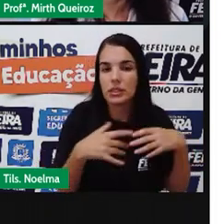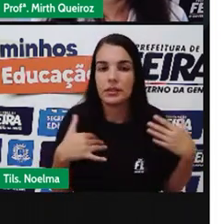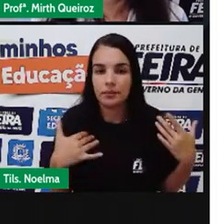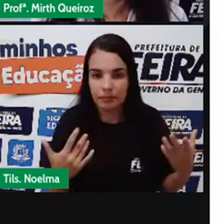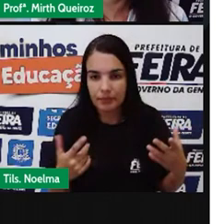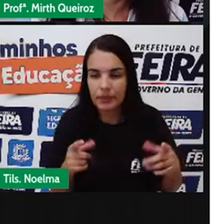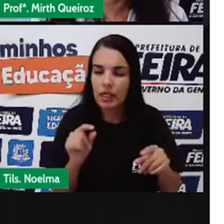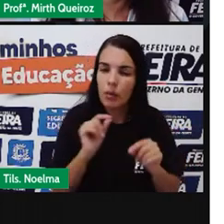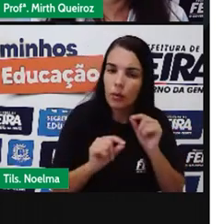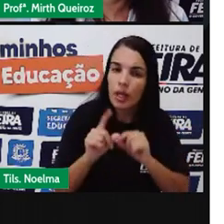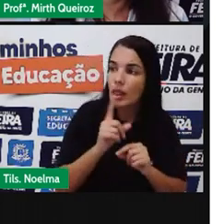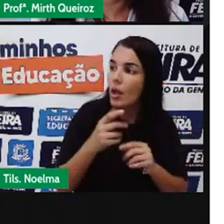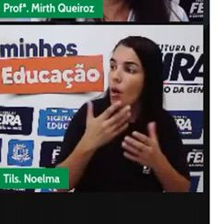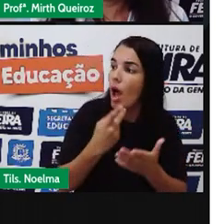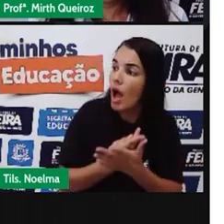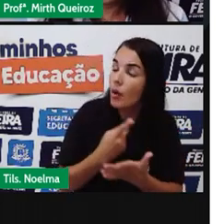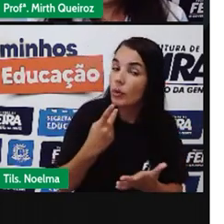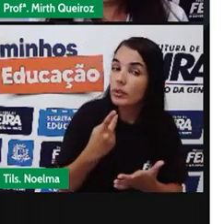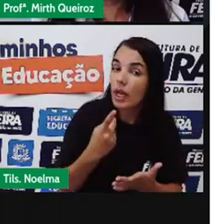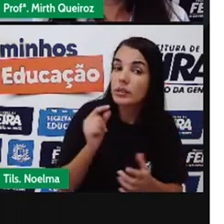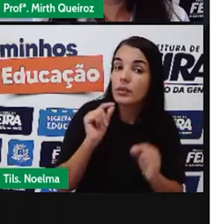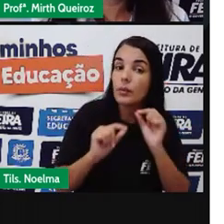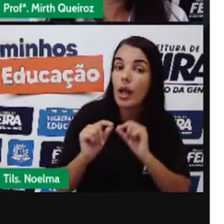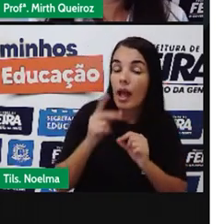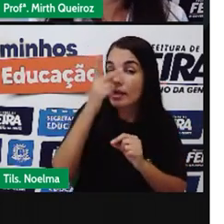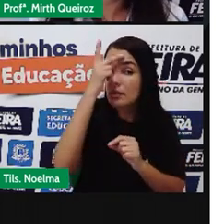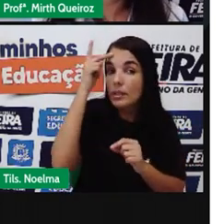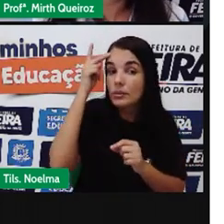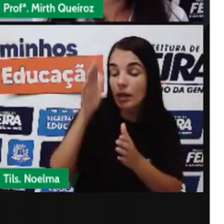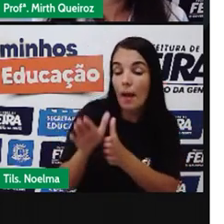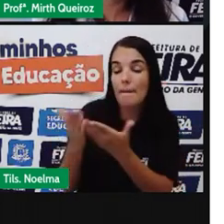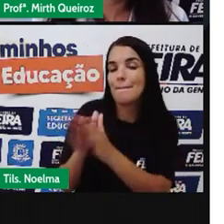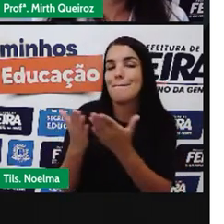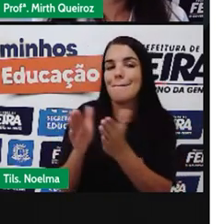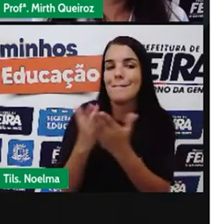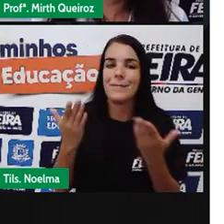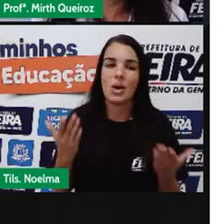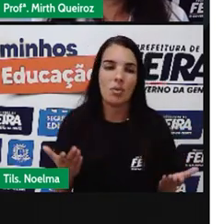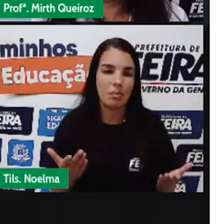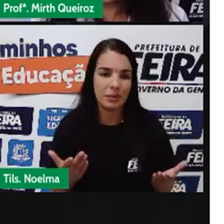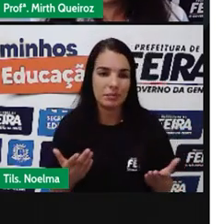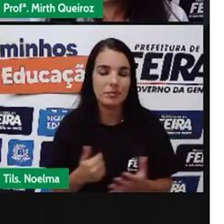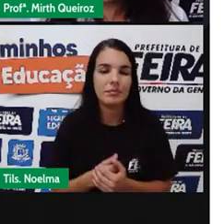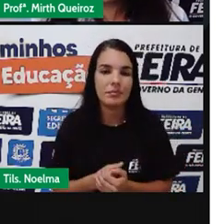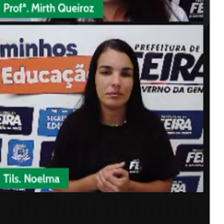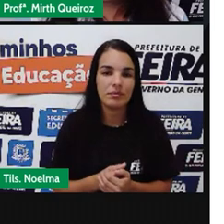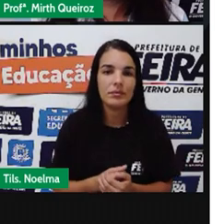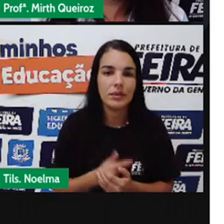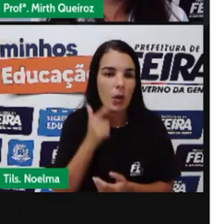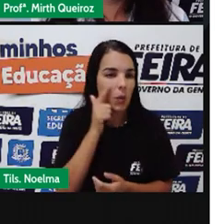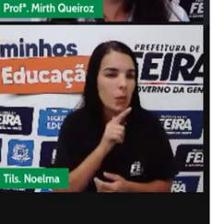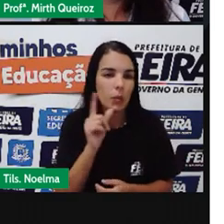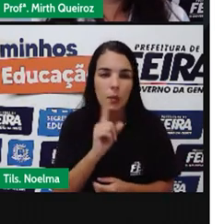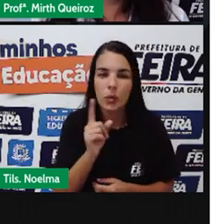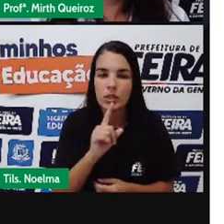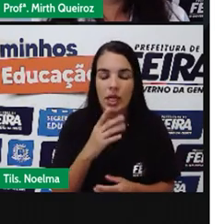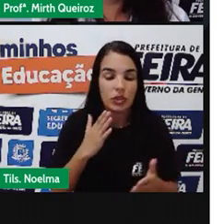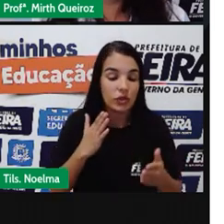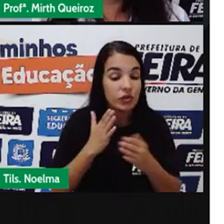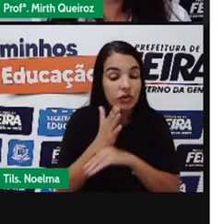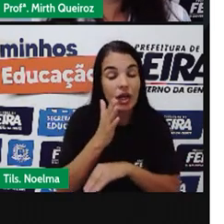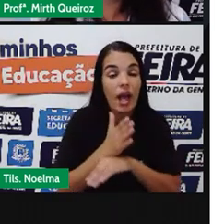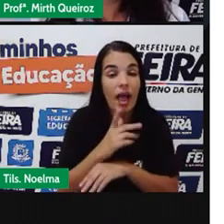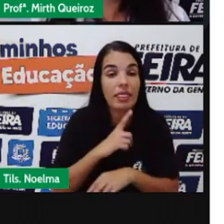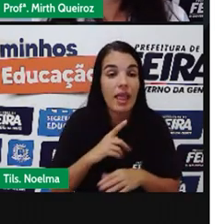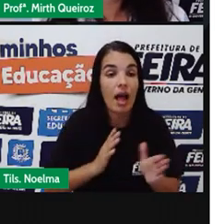Com As pessoas Que tem Menos Condições Né Então Quem tem Mais dinheiro